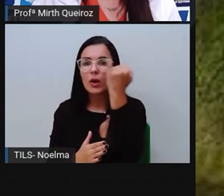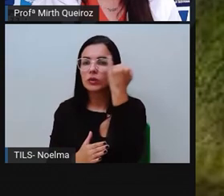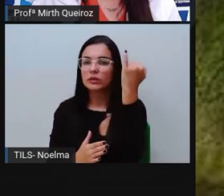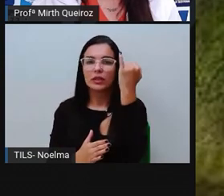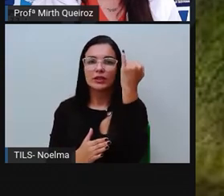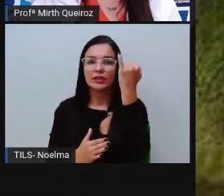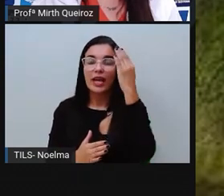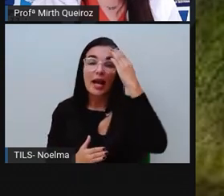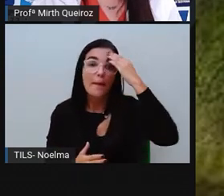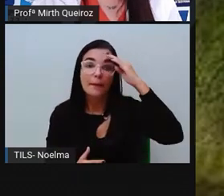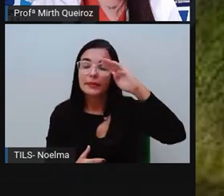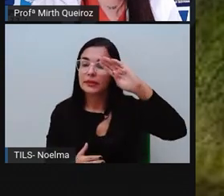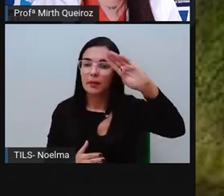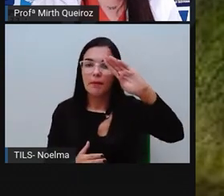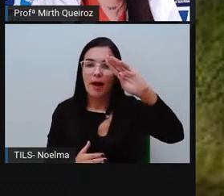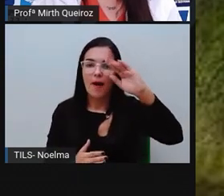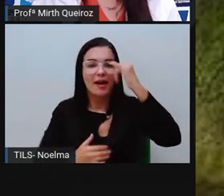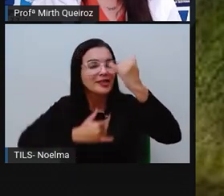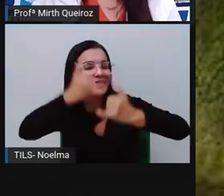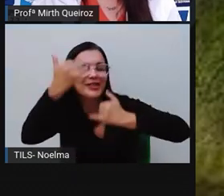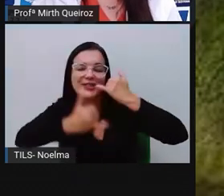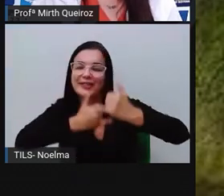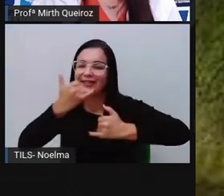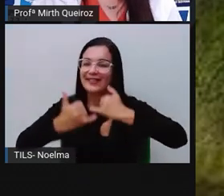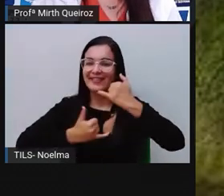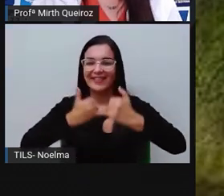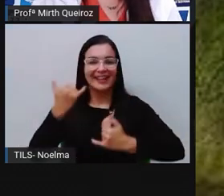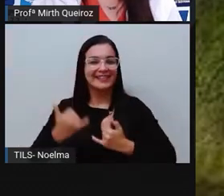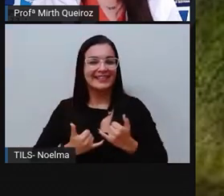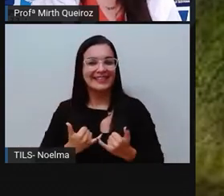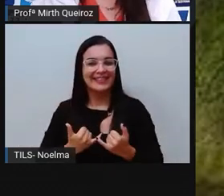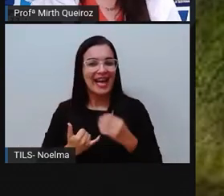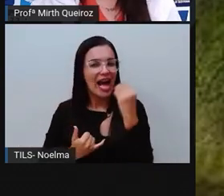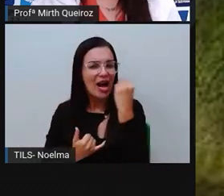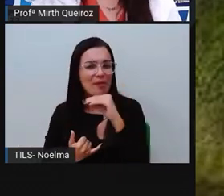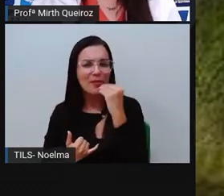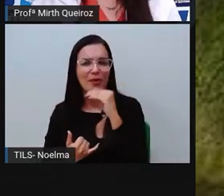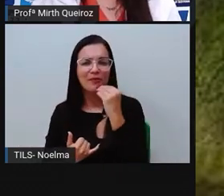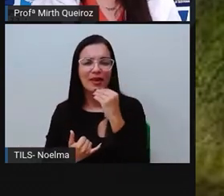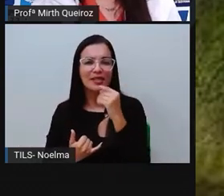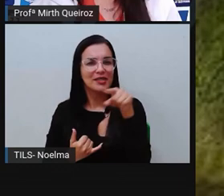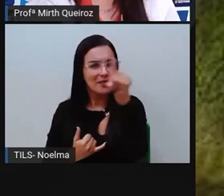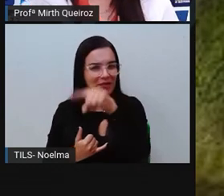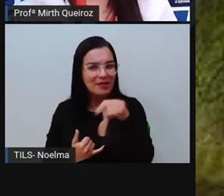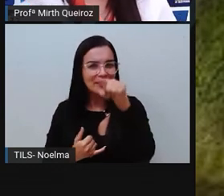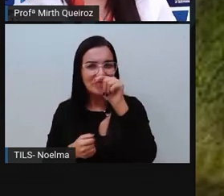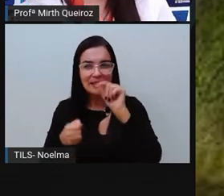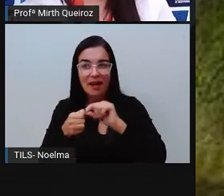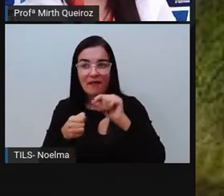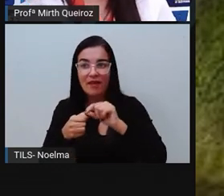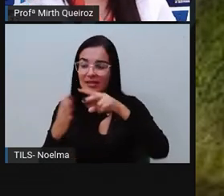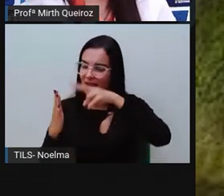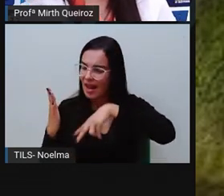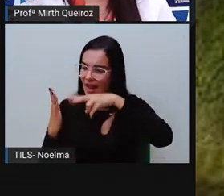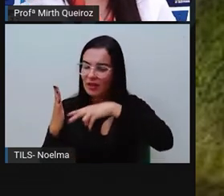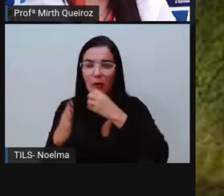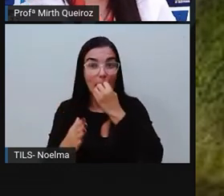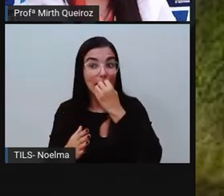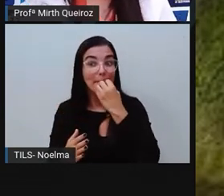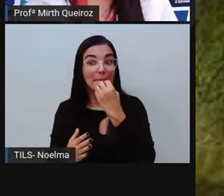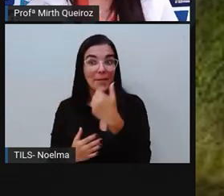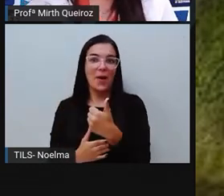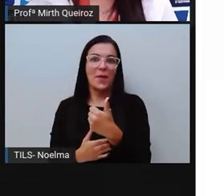divertido. Então, vocês devem aproveitar e fazer uma boa leitura. E após vocês realizarem